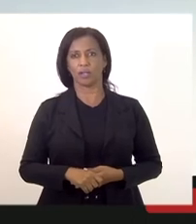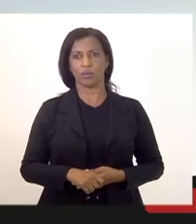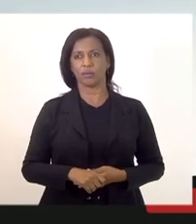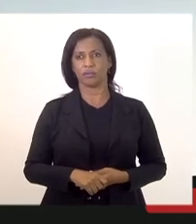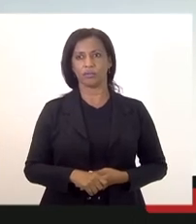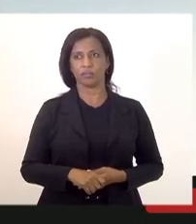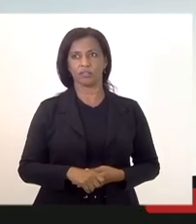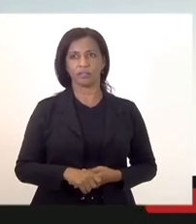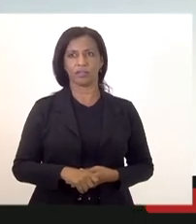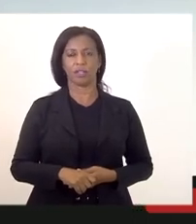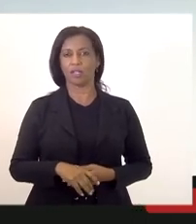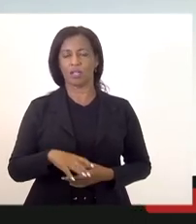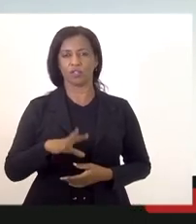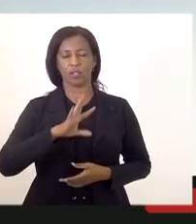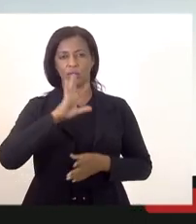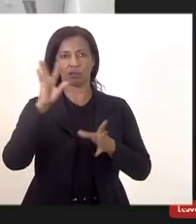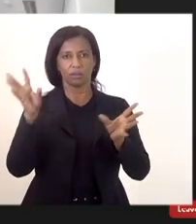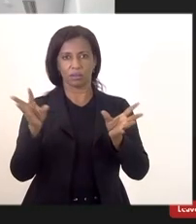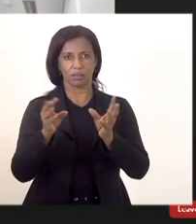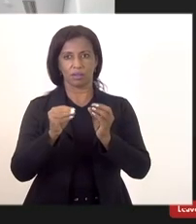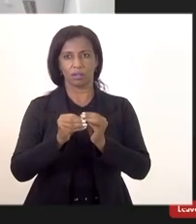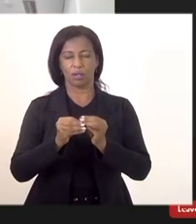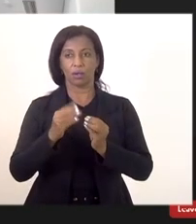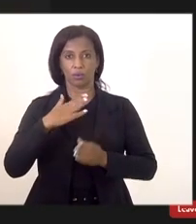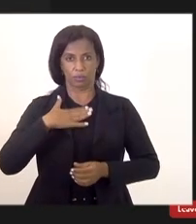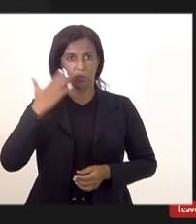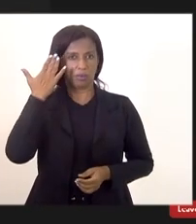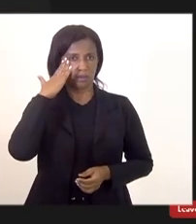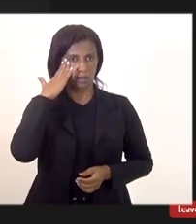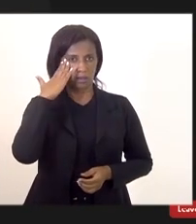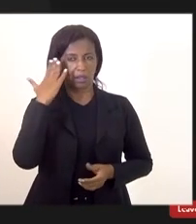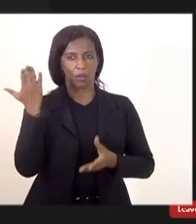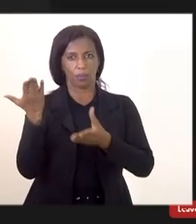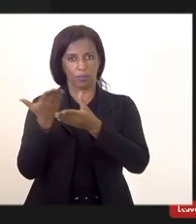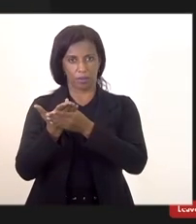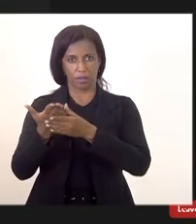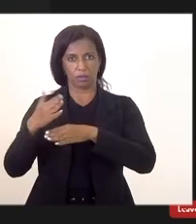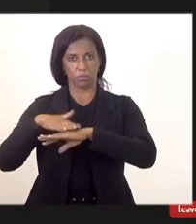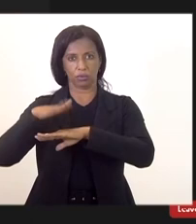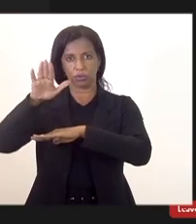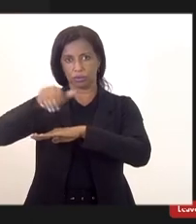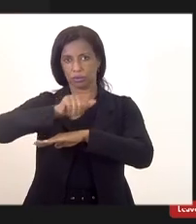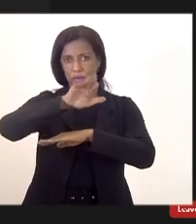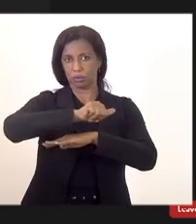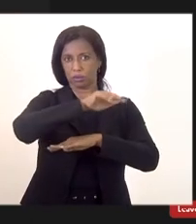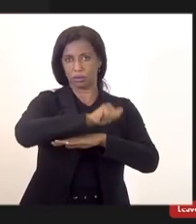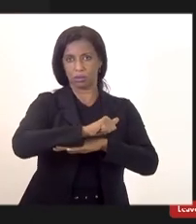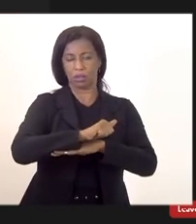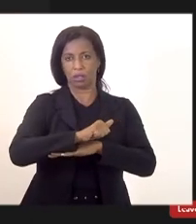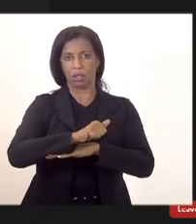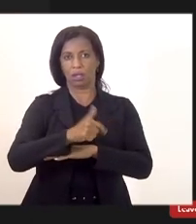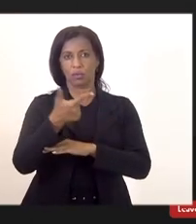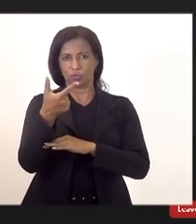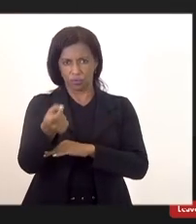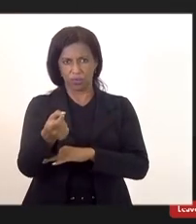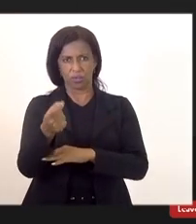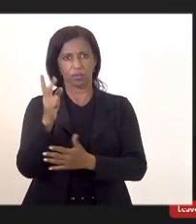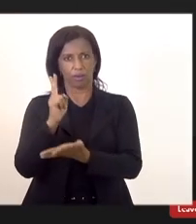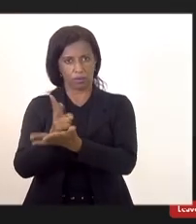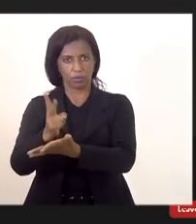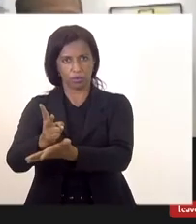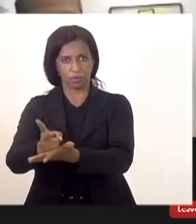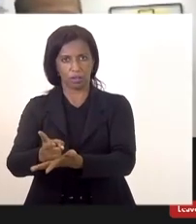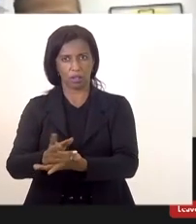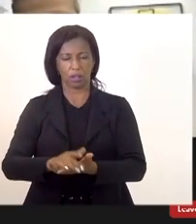querer mas só pra cumprimentar então pelo entendimento o processo de convocação dos 20 vai continuar seria isso